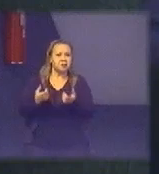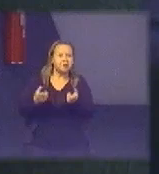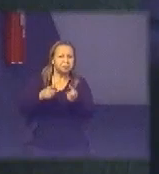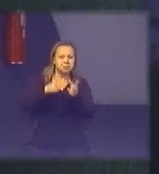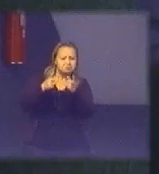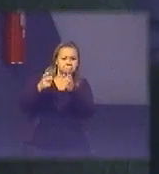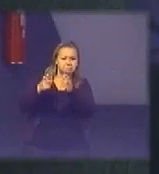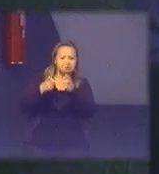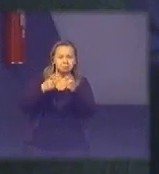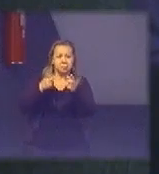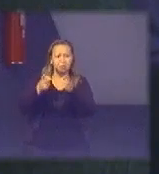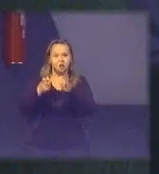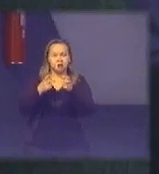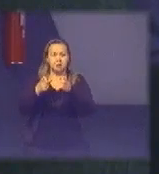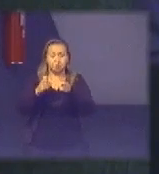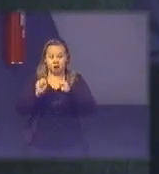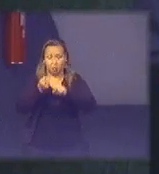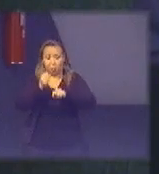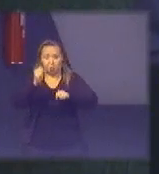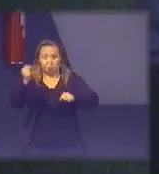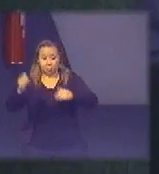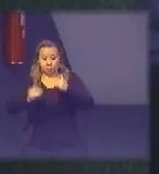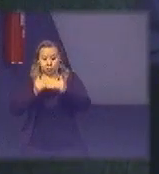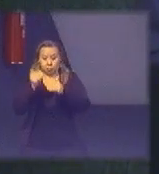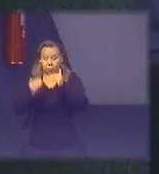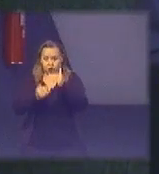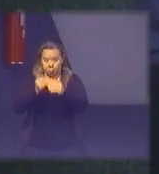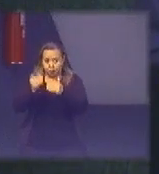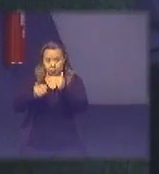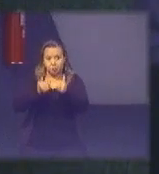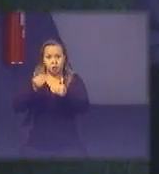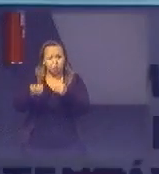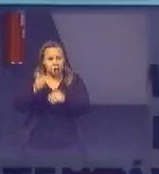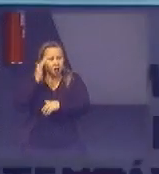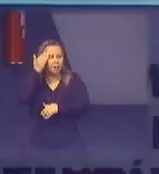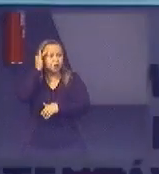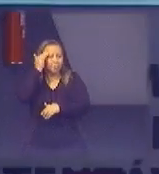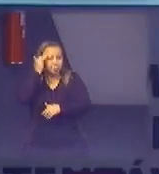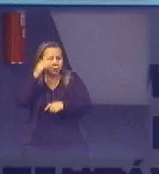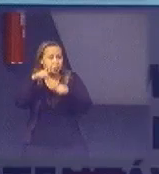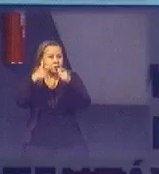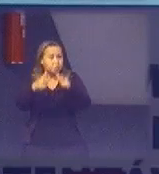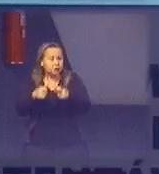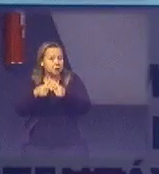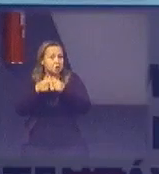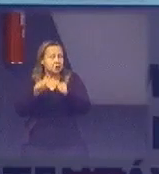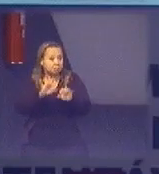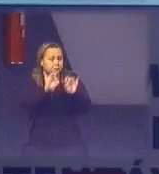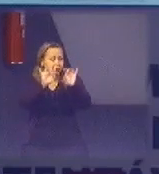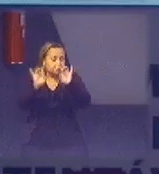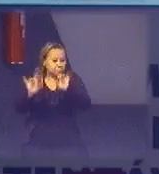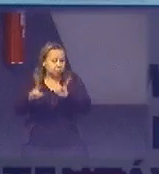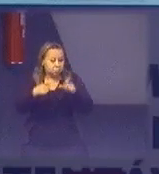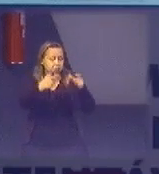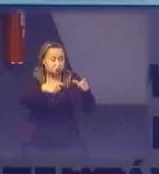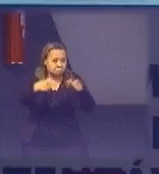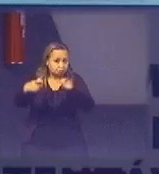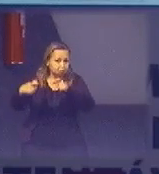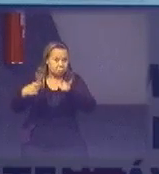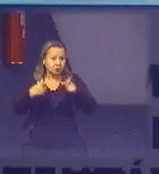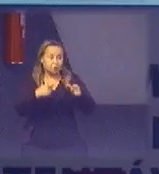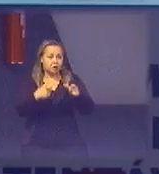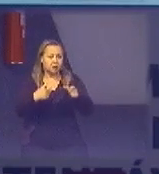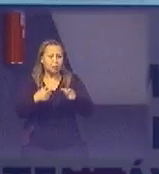muito amplifica muito o processo cognitivo de entendimento onde tem que estar cada coisa e se a gente pegar em termos de